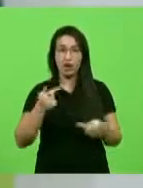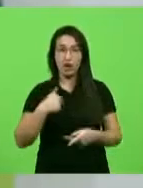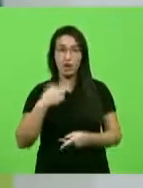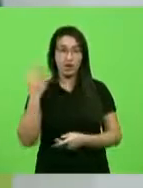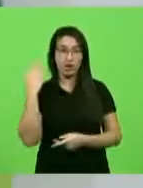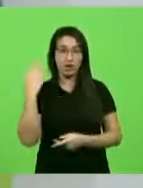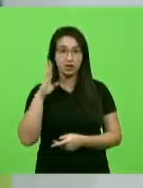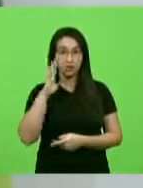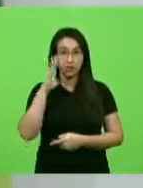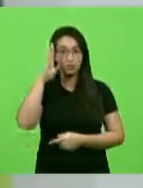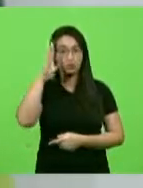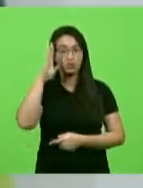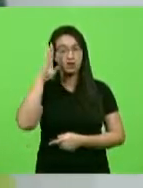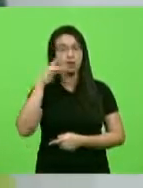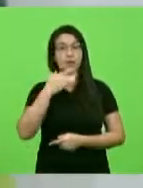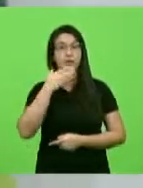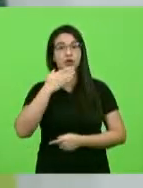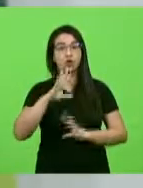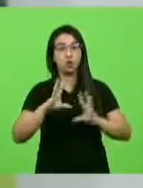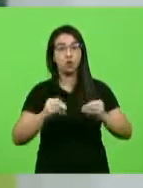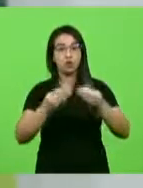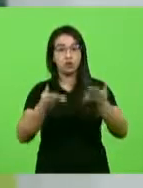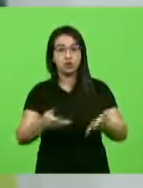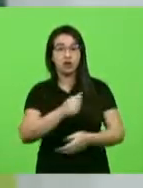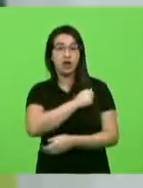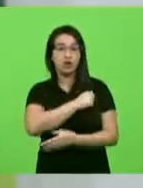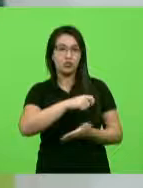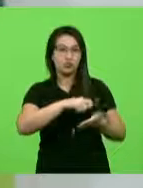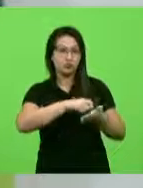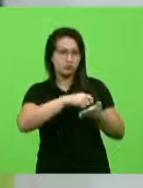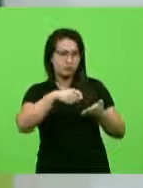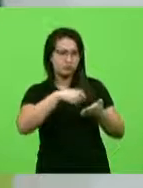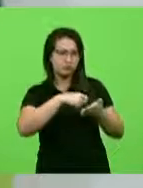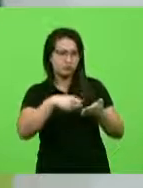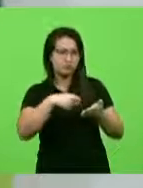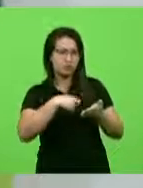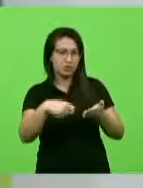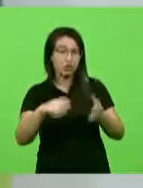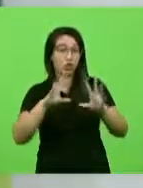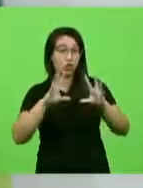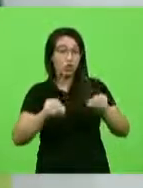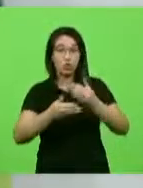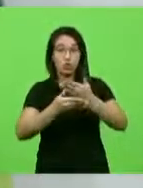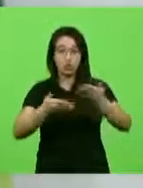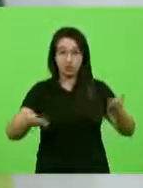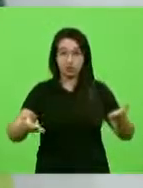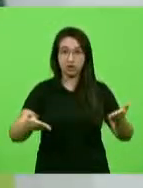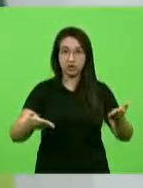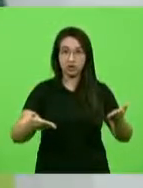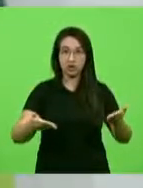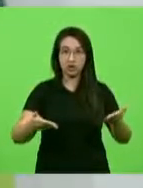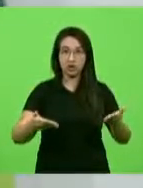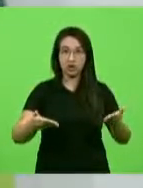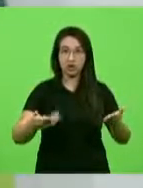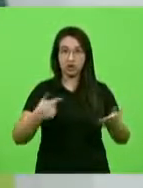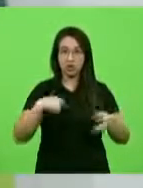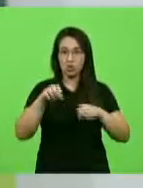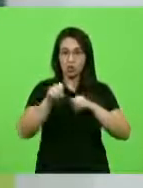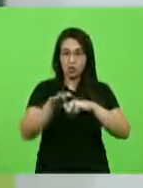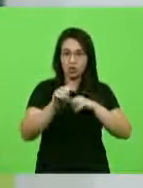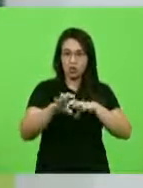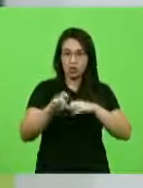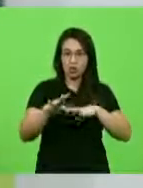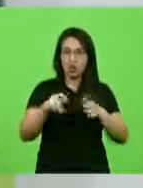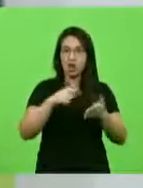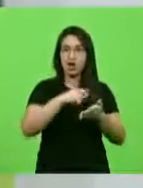pedia para todos os meus alunos escreverem algo em seu caderno. Todos eles que passaram pela minha mão escreviam uma frasezinha minha e iam